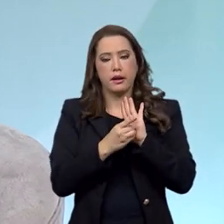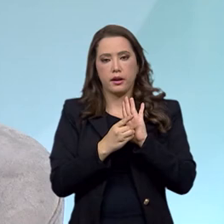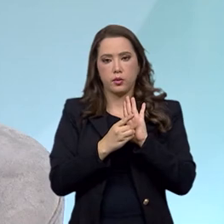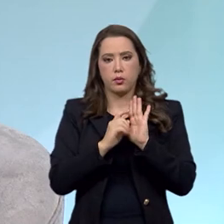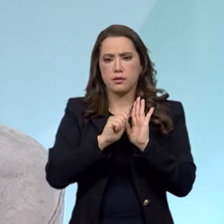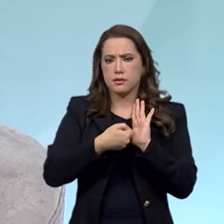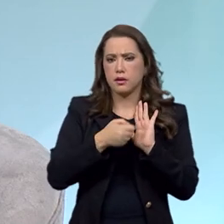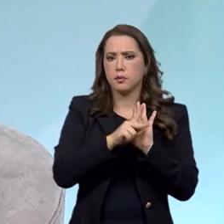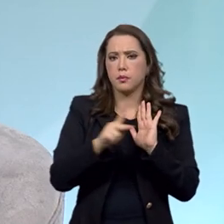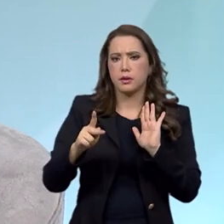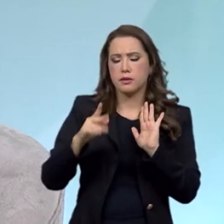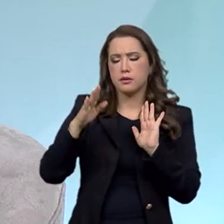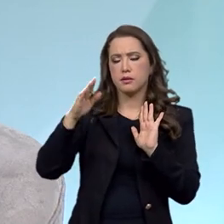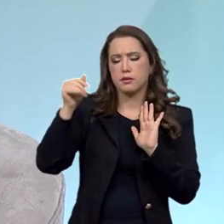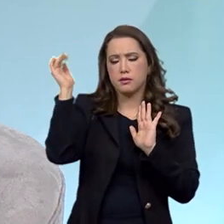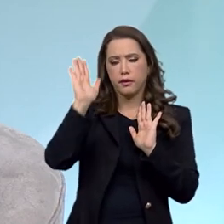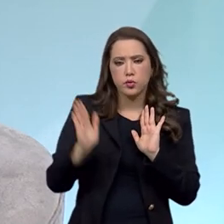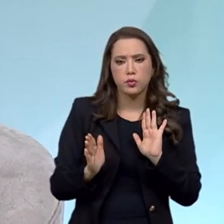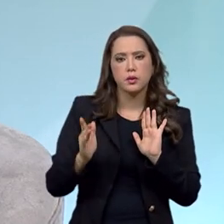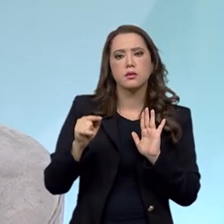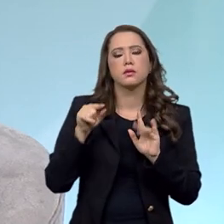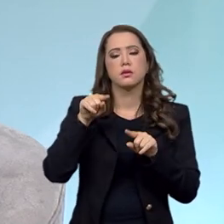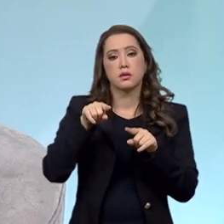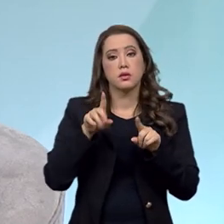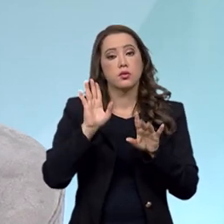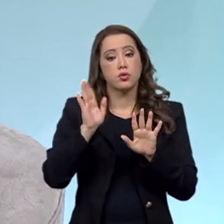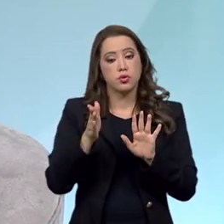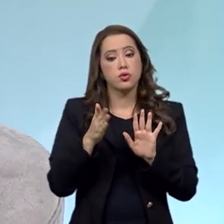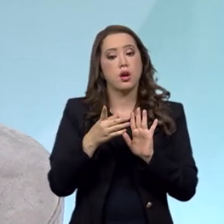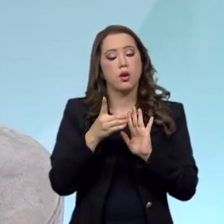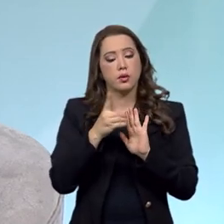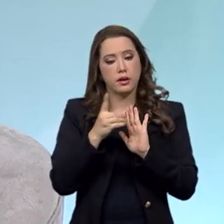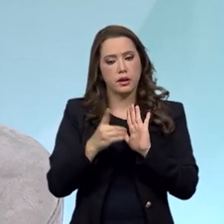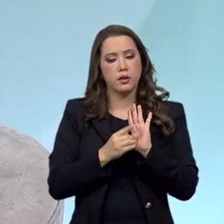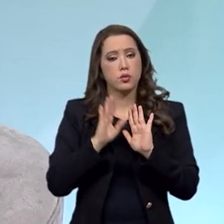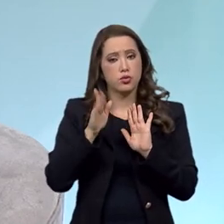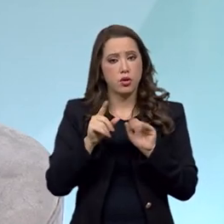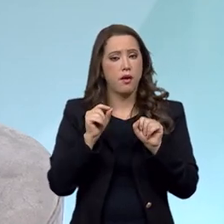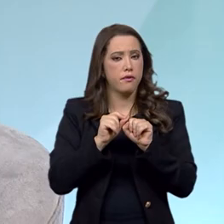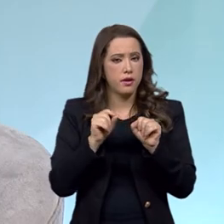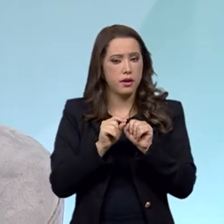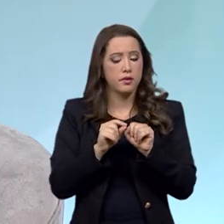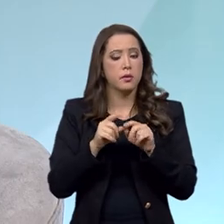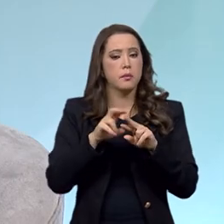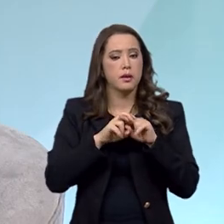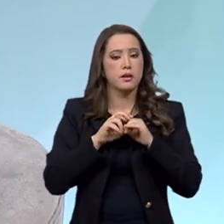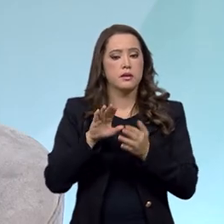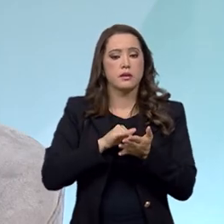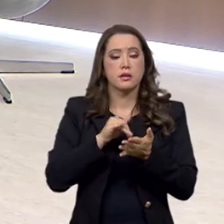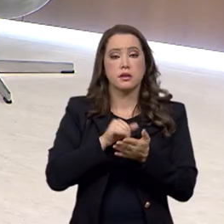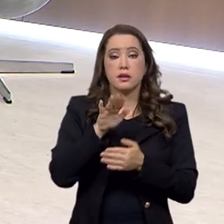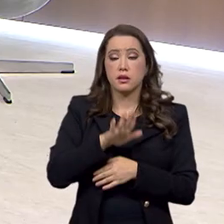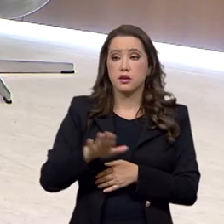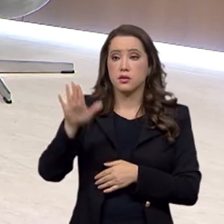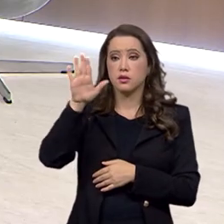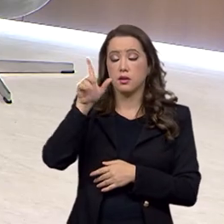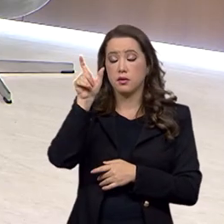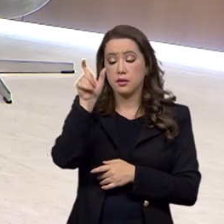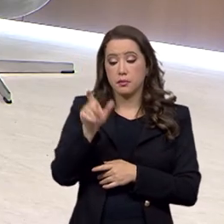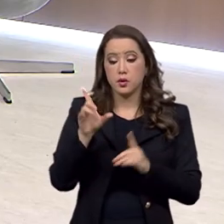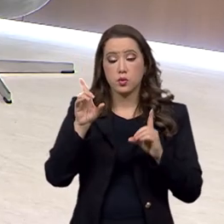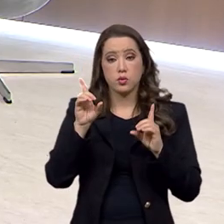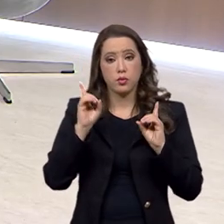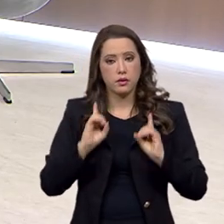já foi produzido pela Secretaria Nacional dos Direitos da Pessoa com Deficiência, juntamente com seus